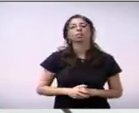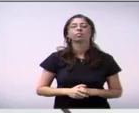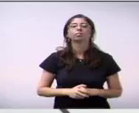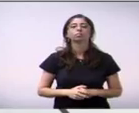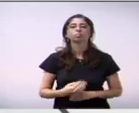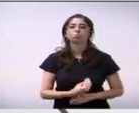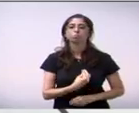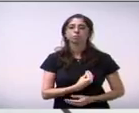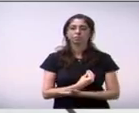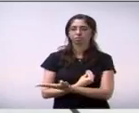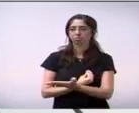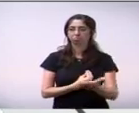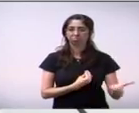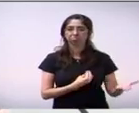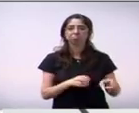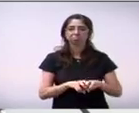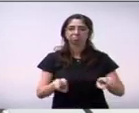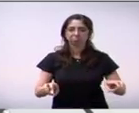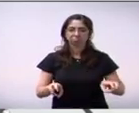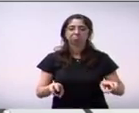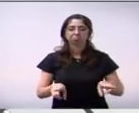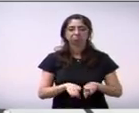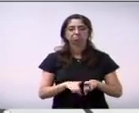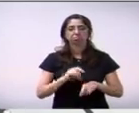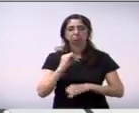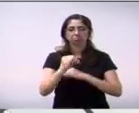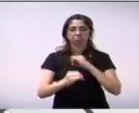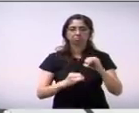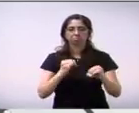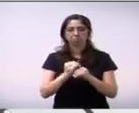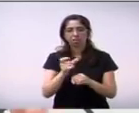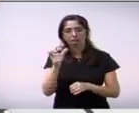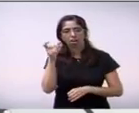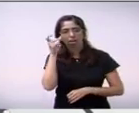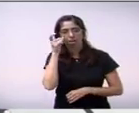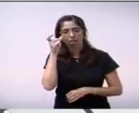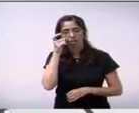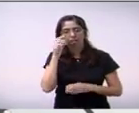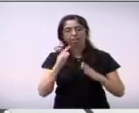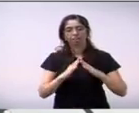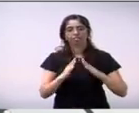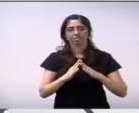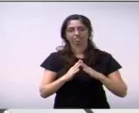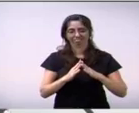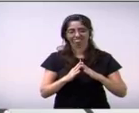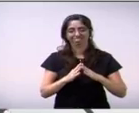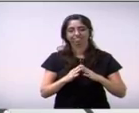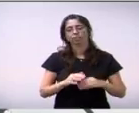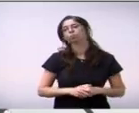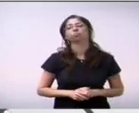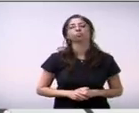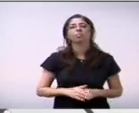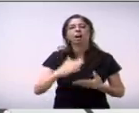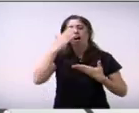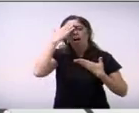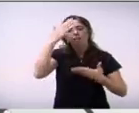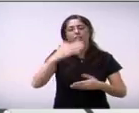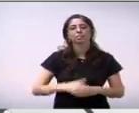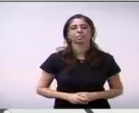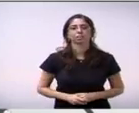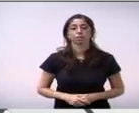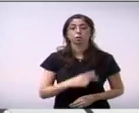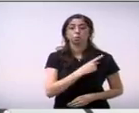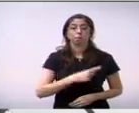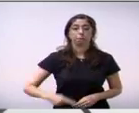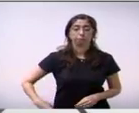pela internet hoje eu quero agradecer imensamente senhor presidente ao presidente do PPS municipal senhor Tuta